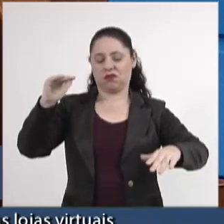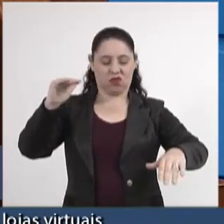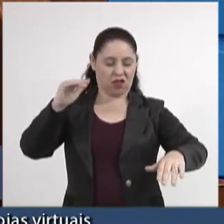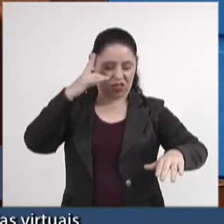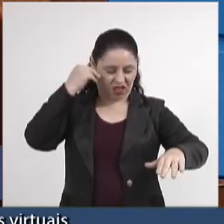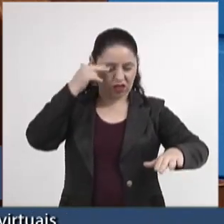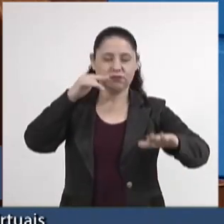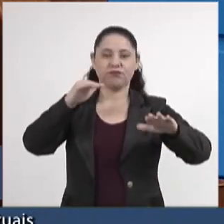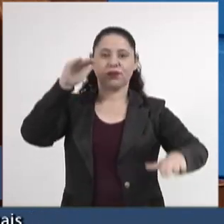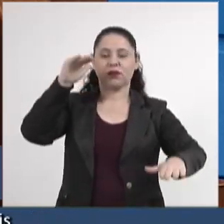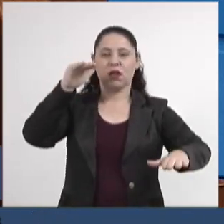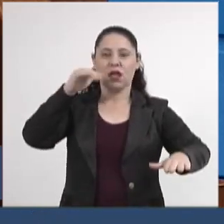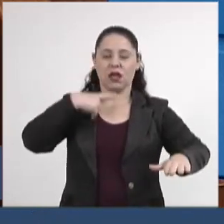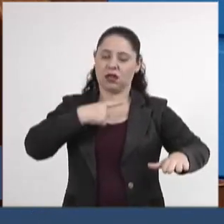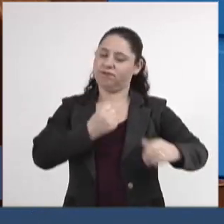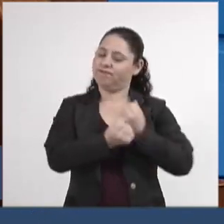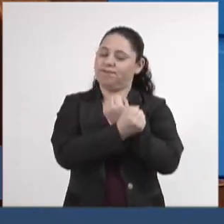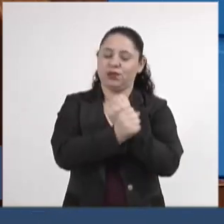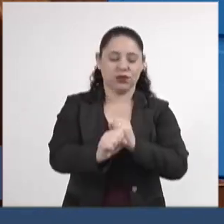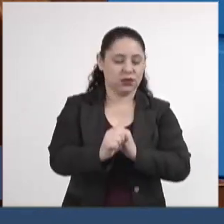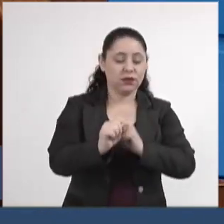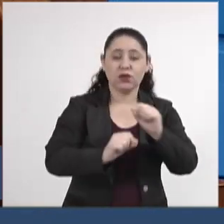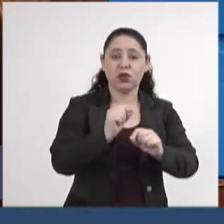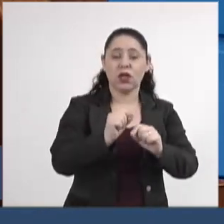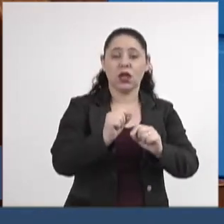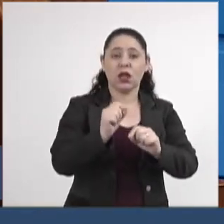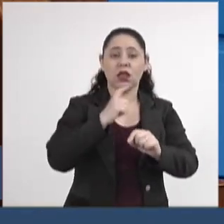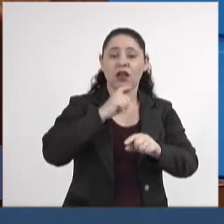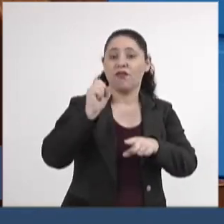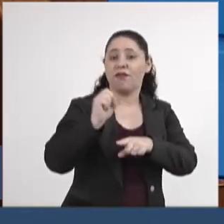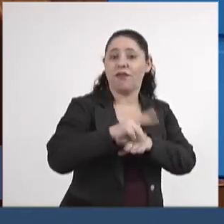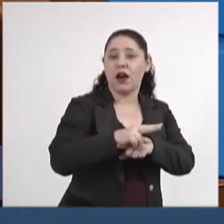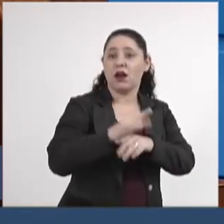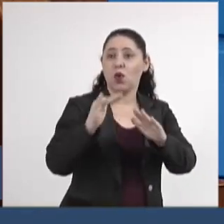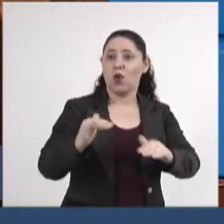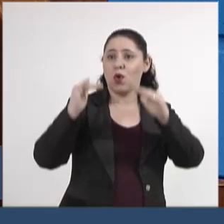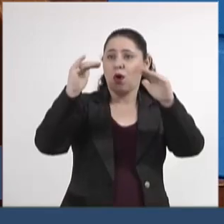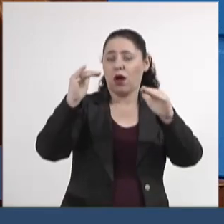espaços mais elevados e de relevância na sociedade.